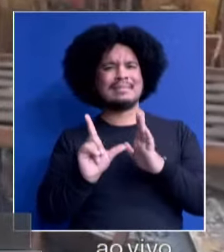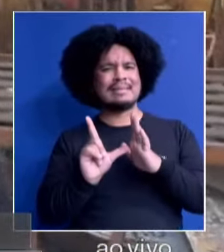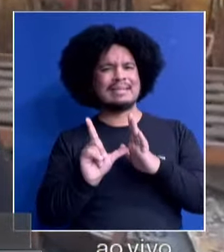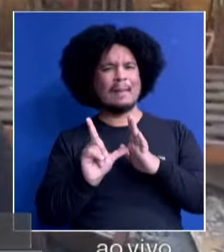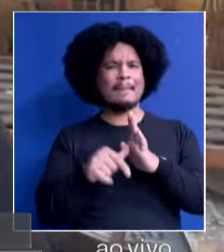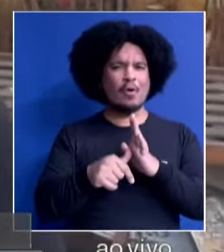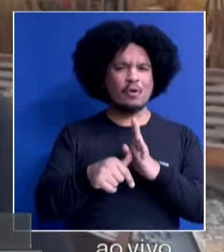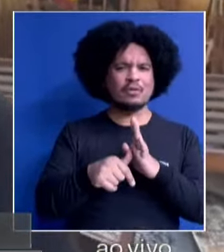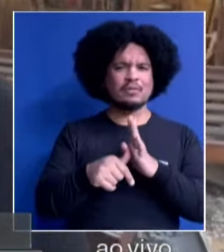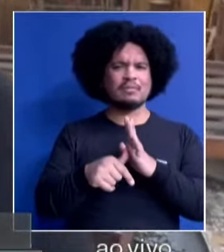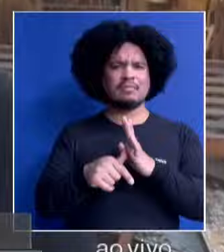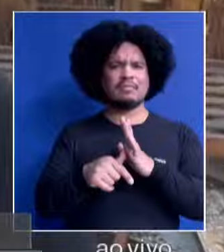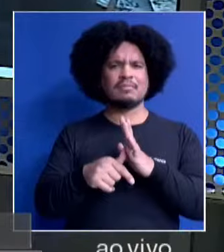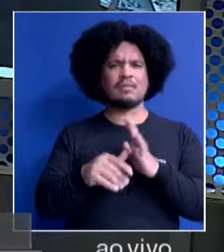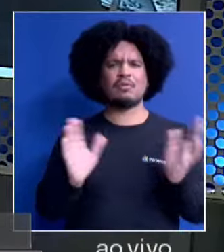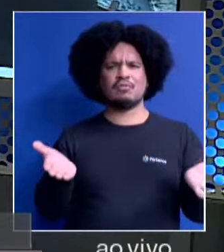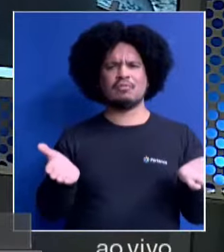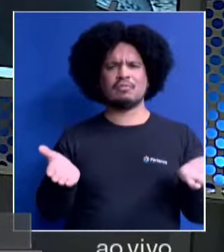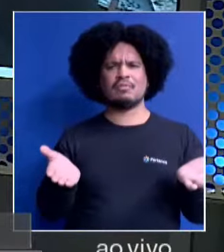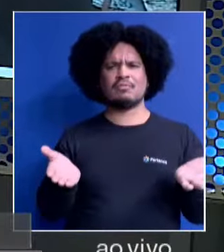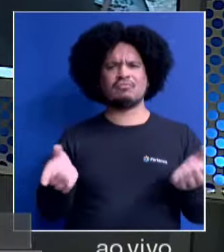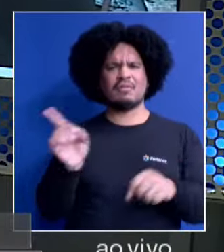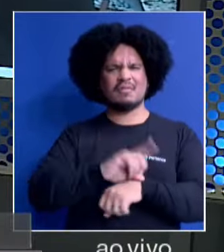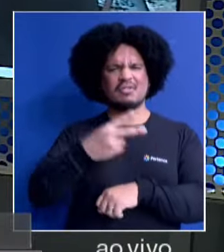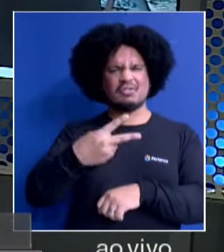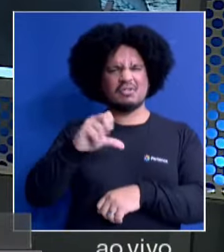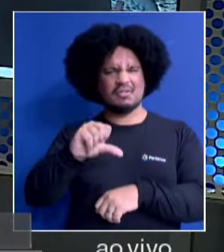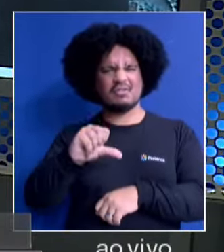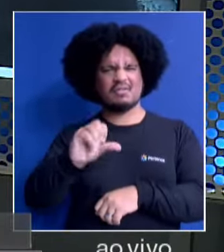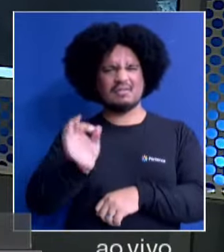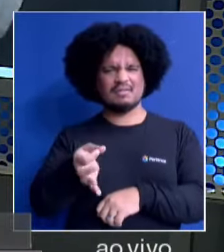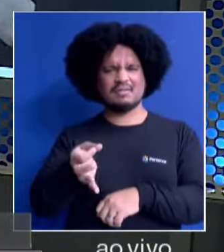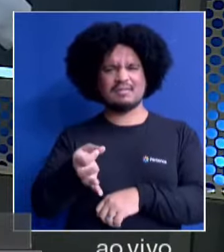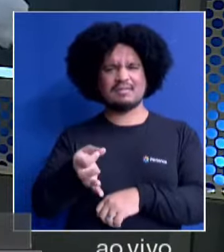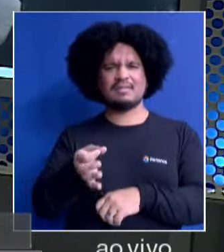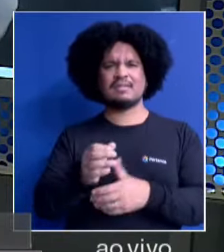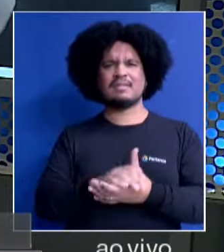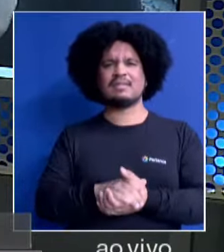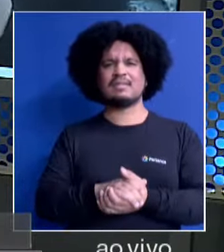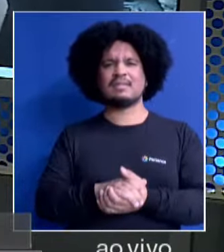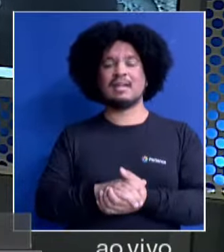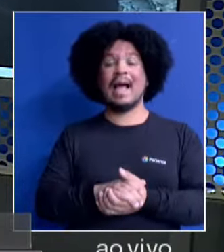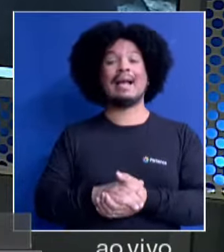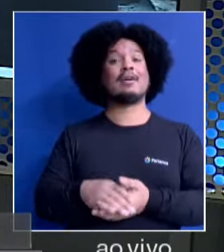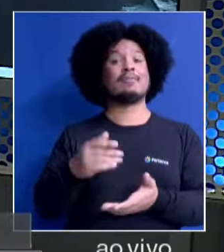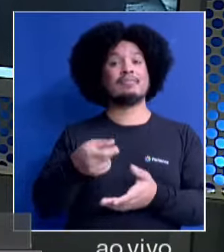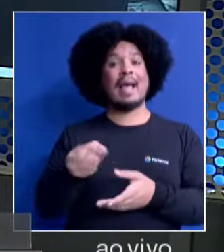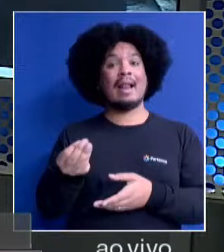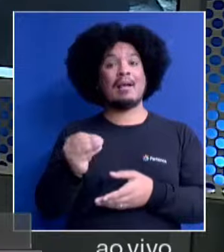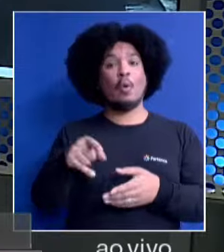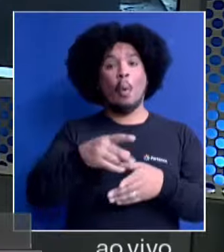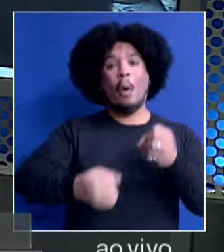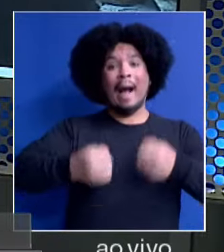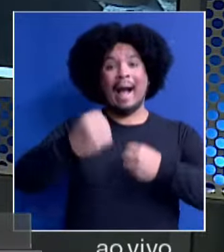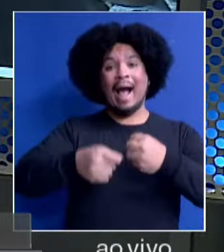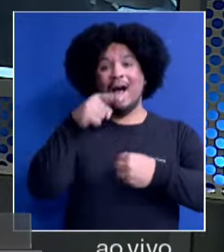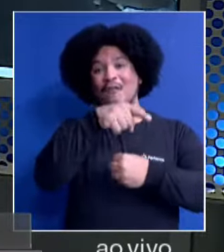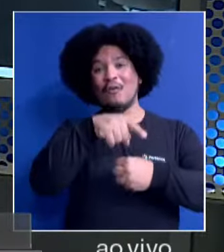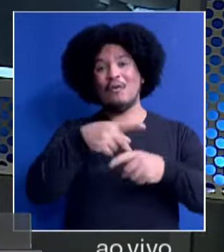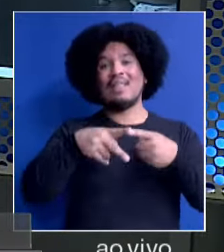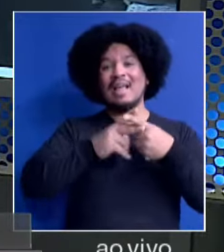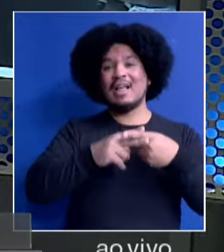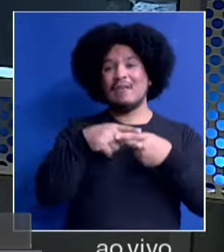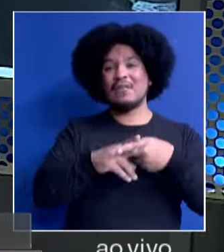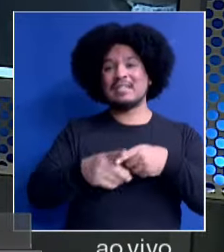dia 20... Bom, hoje é dia 29, né? Hoje é dia 29, estava desde abril, né? O carro já estava na oficina desde